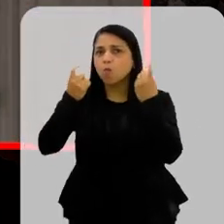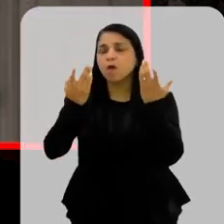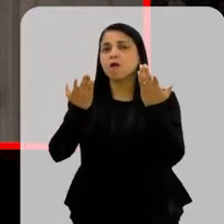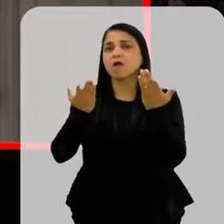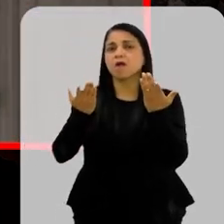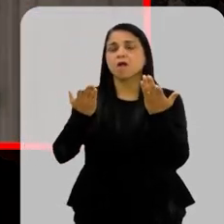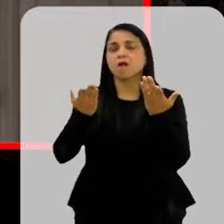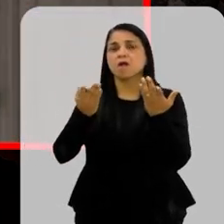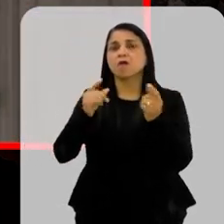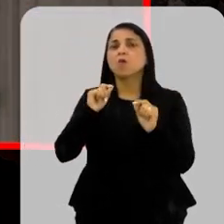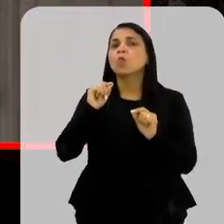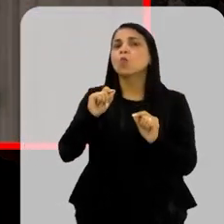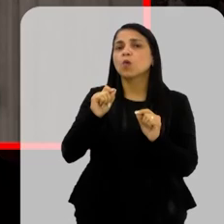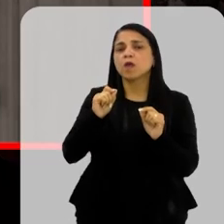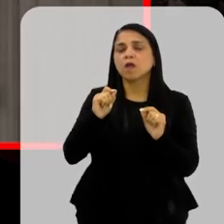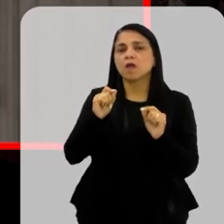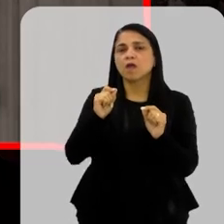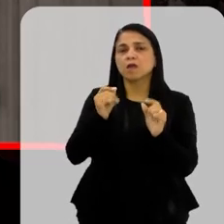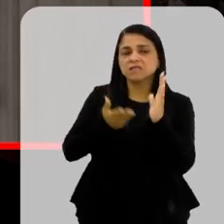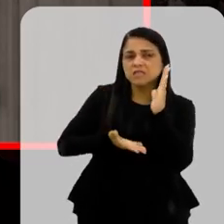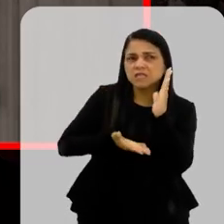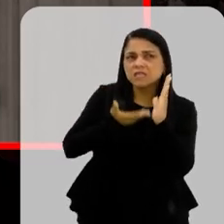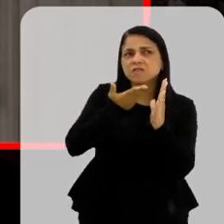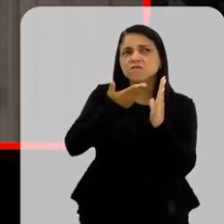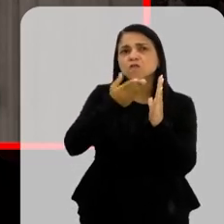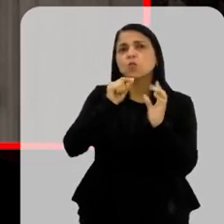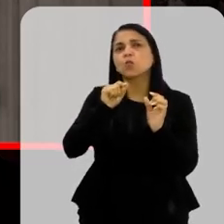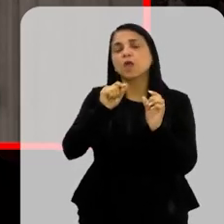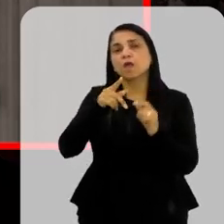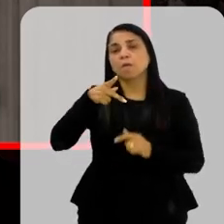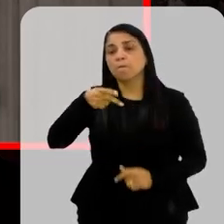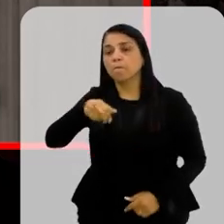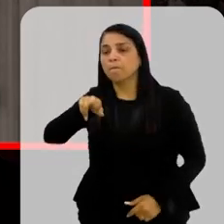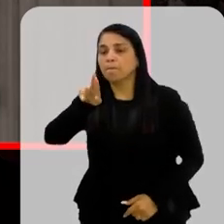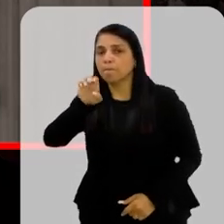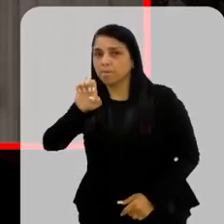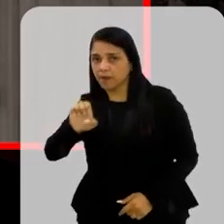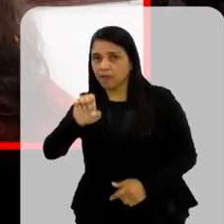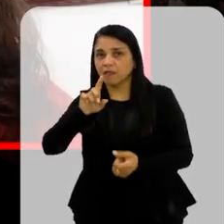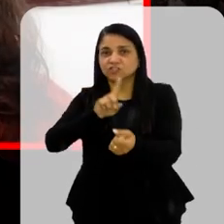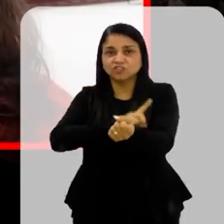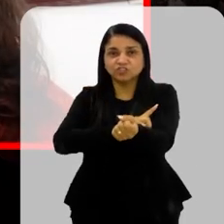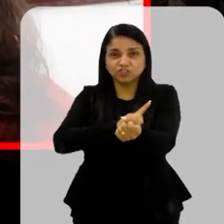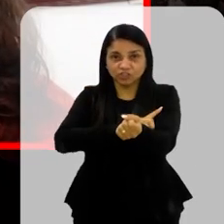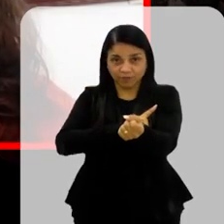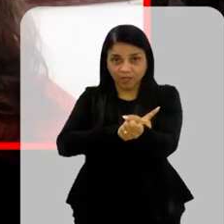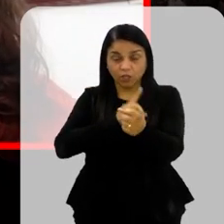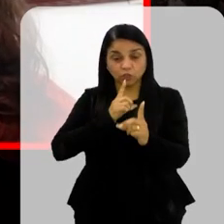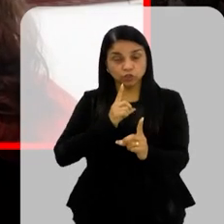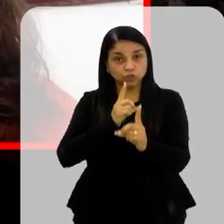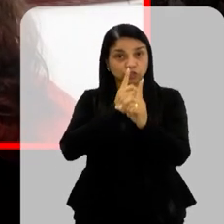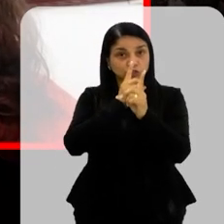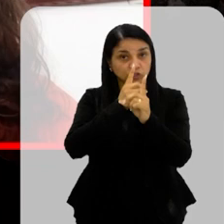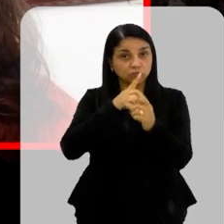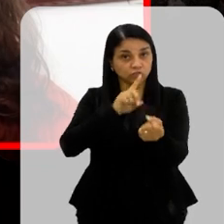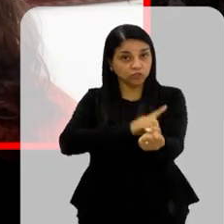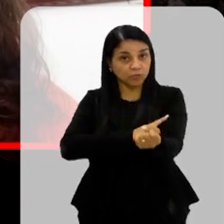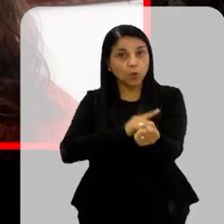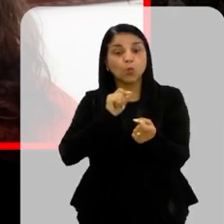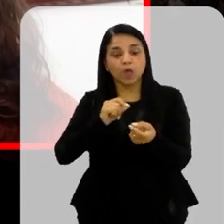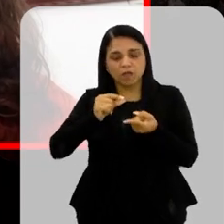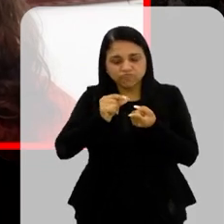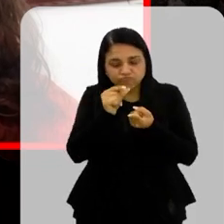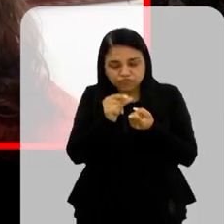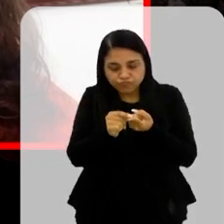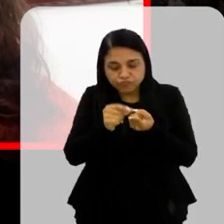nível é possível você ter uma pré-diabetes, né? É, então, o diagnóstico de diabetes a gente faz através